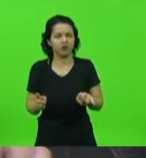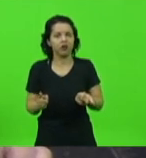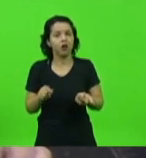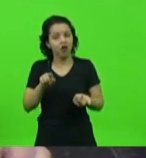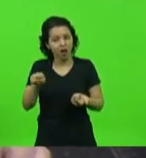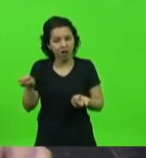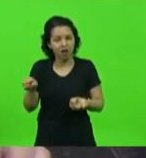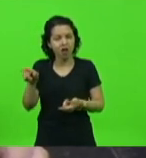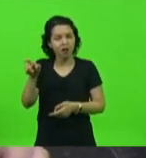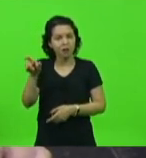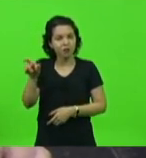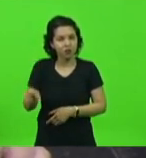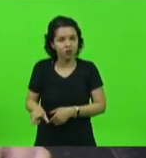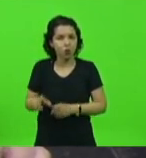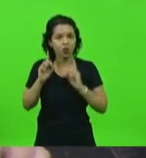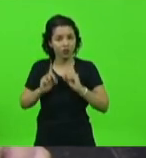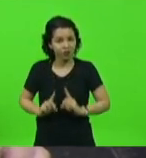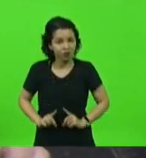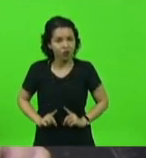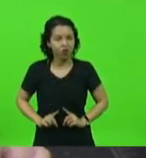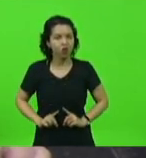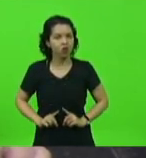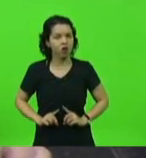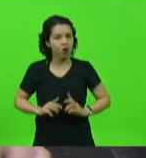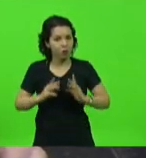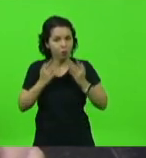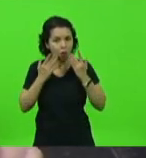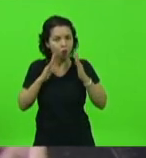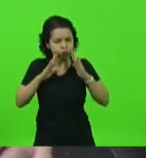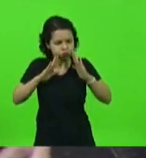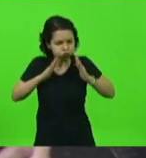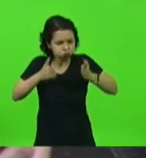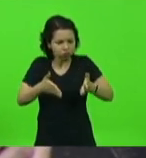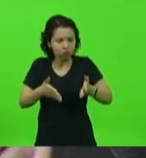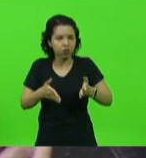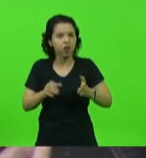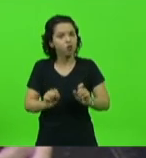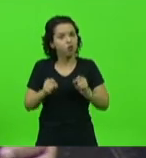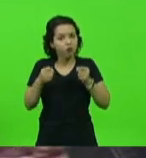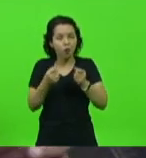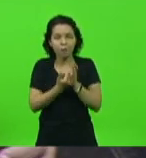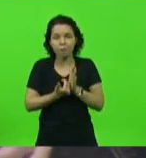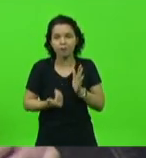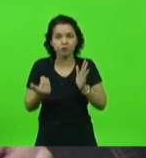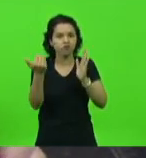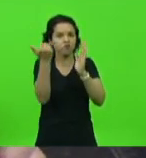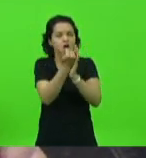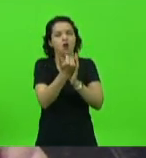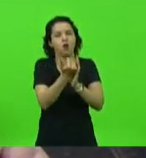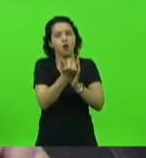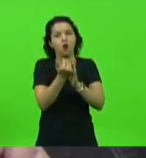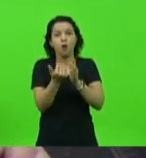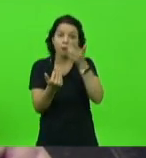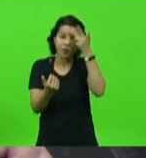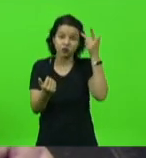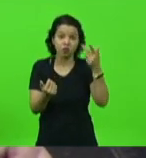necessidade especial, demonstrar essa dedicação é um esforço maior ainda do que aquele que não possui.